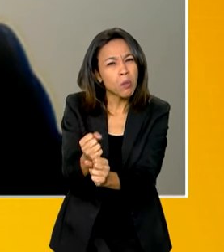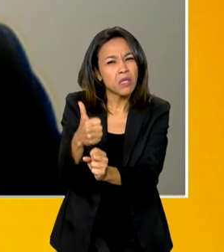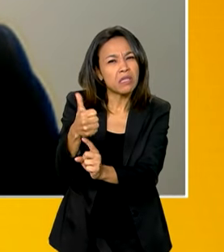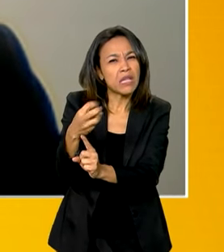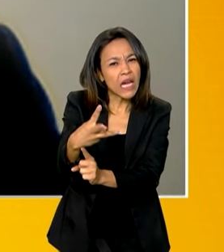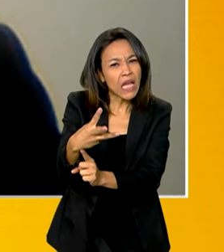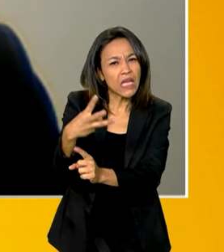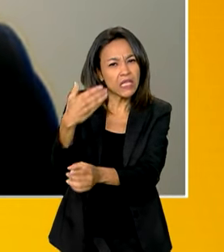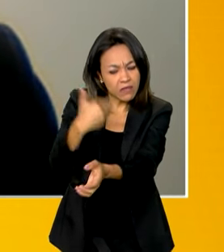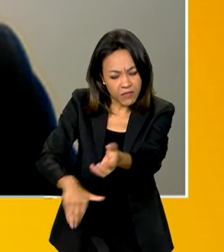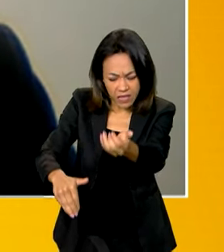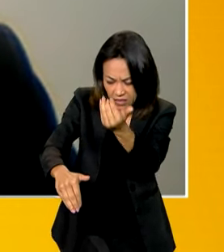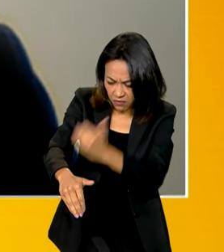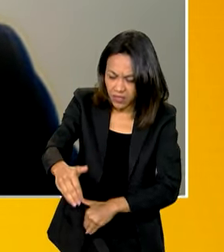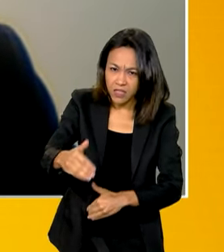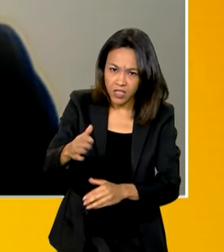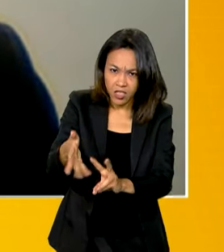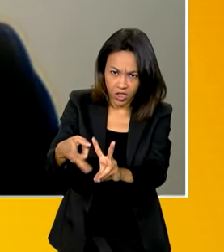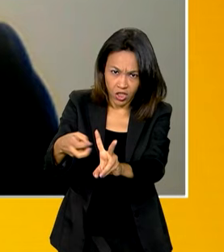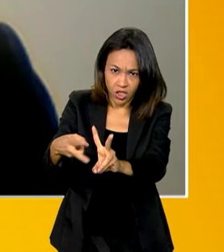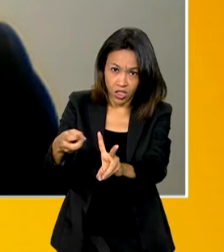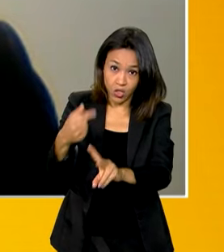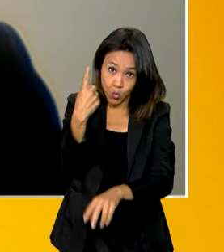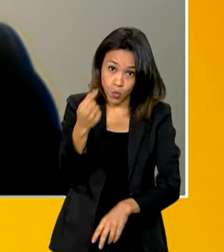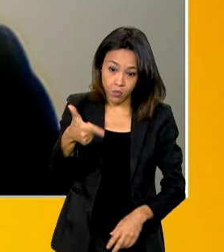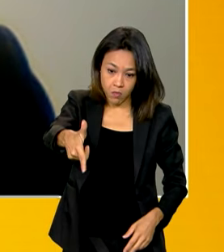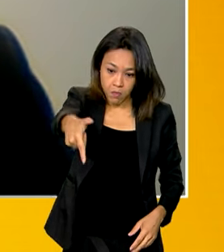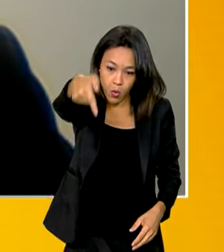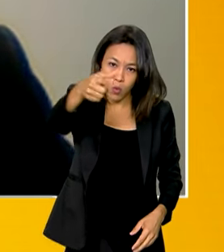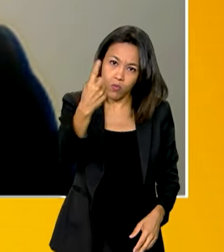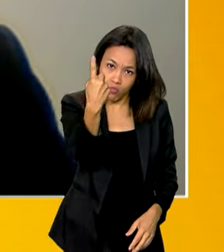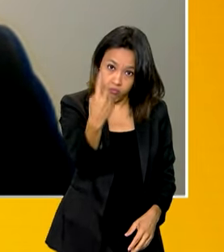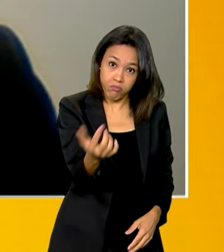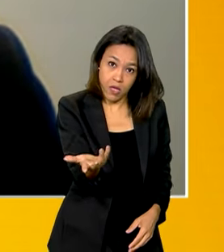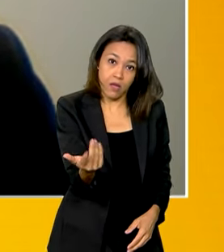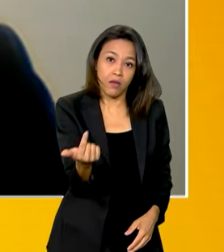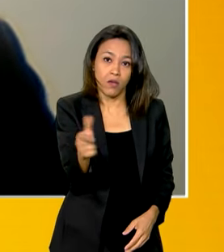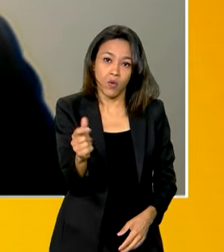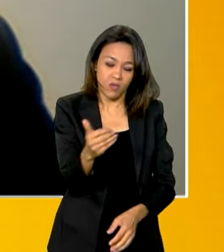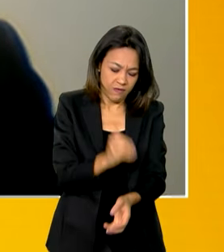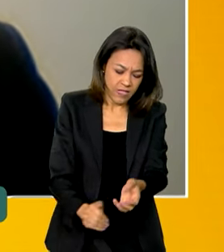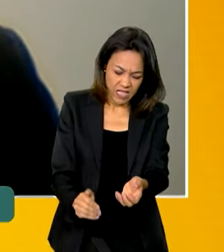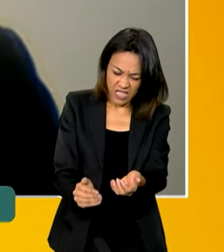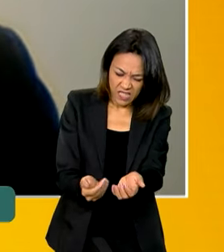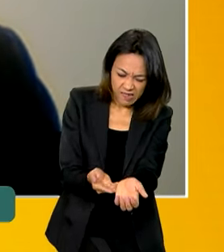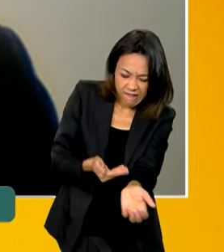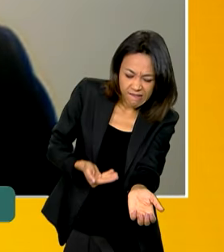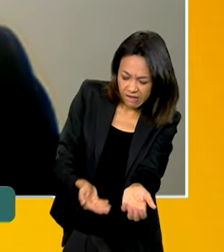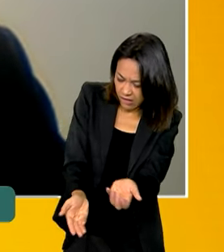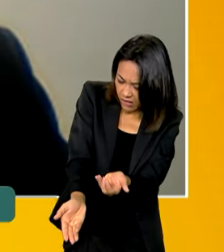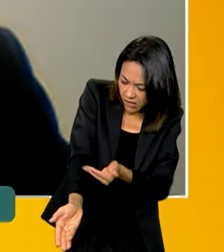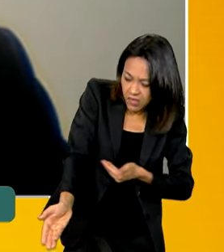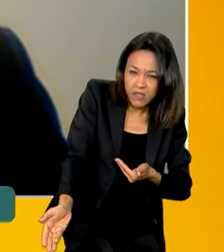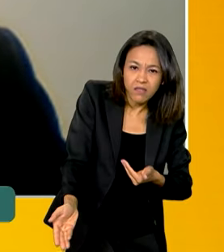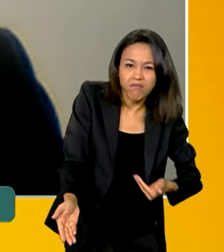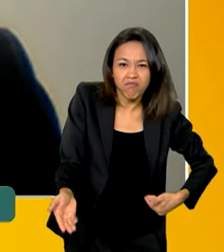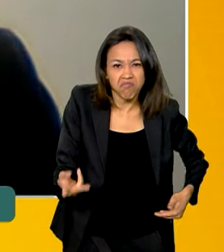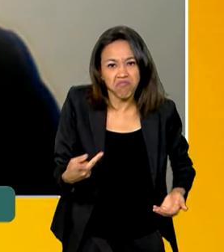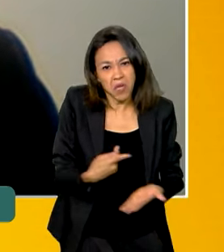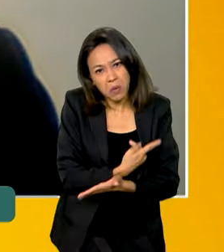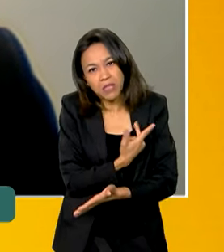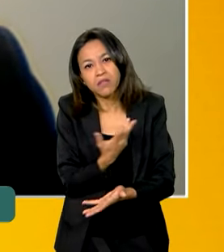feridos, um com munição letal e outros com ferimentos, braços escoriados, enfim,